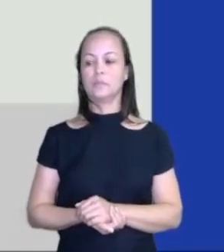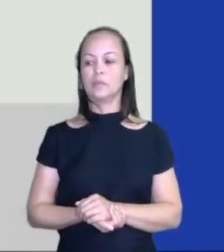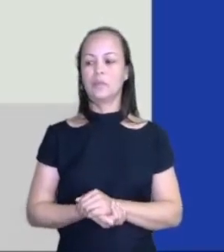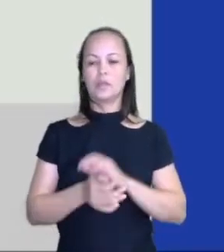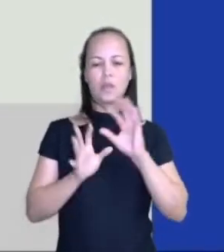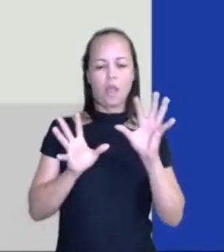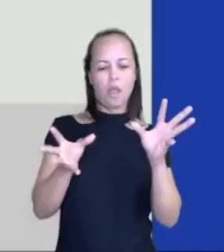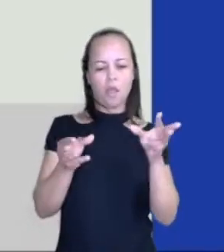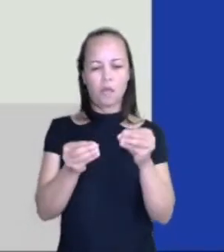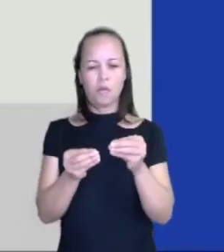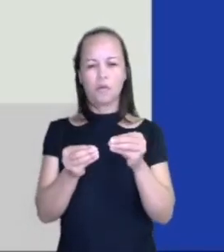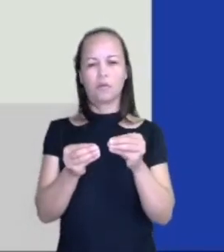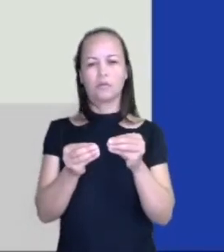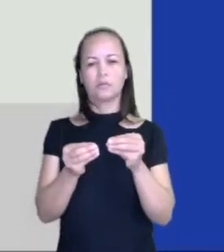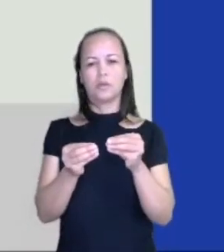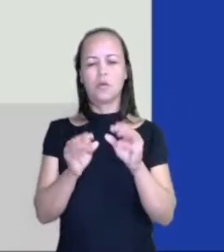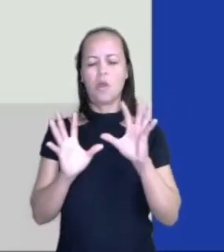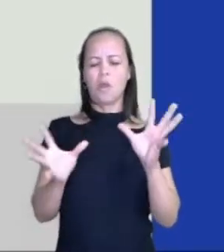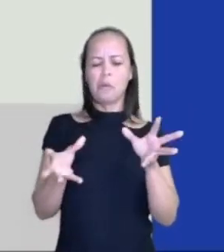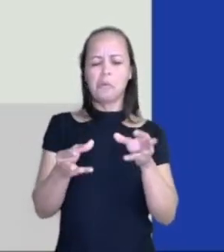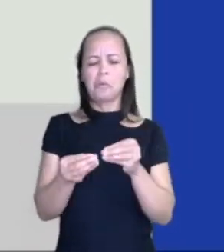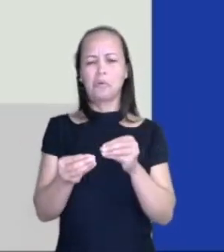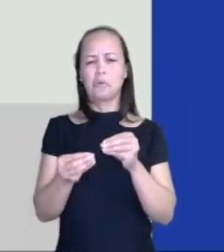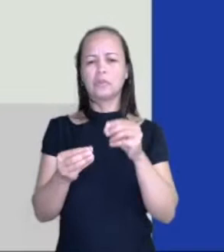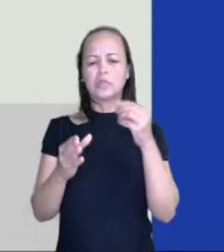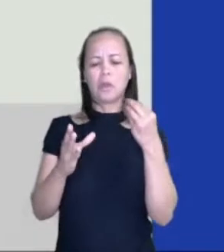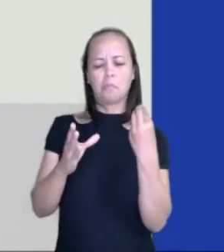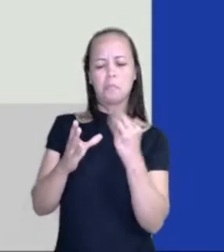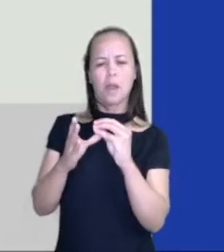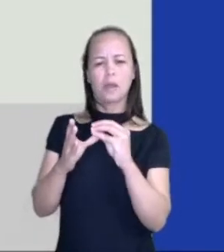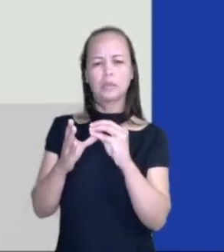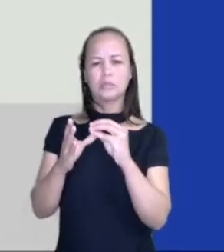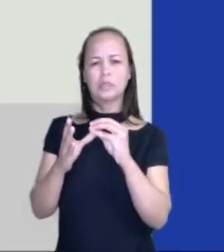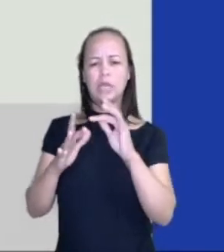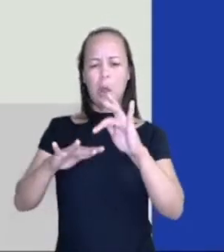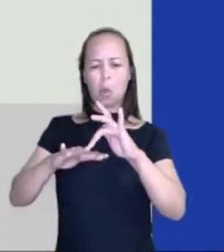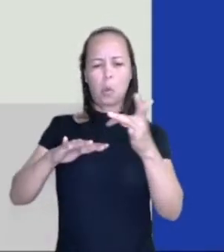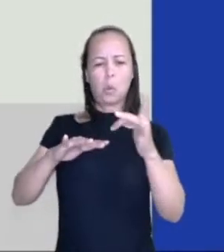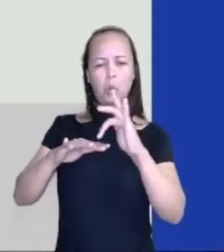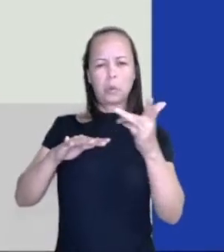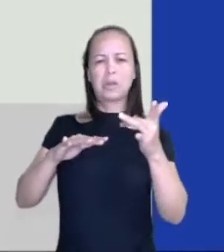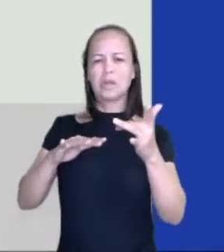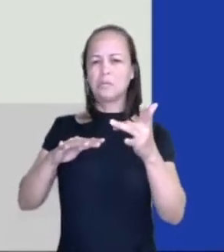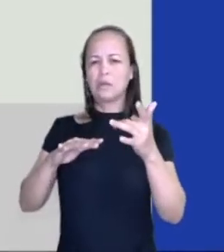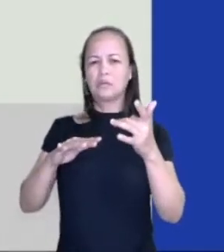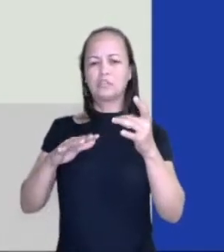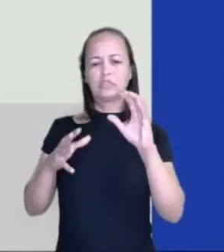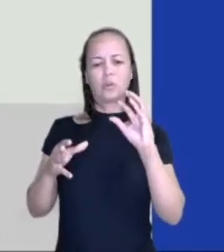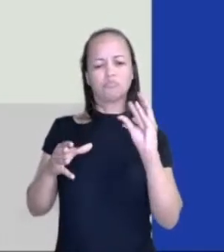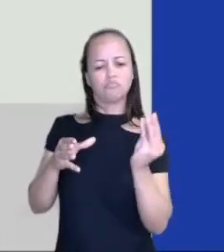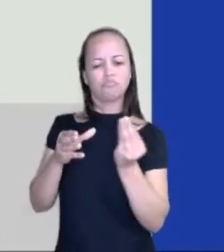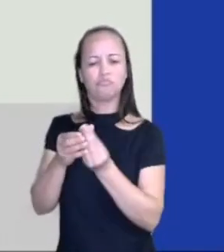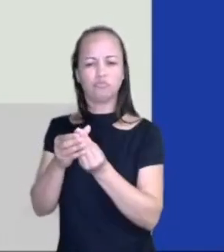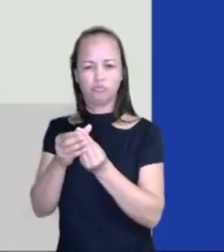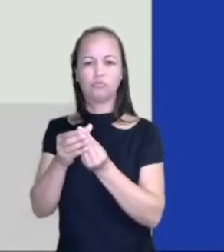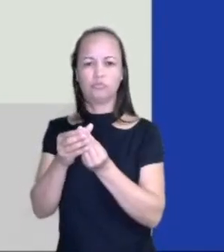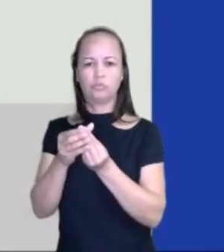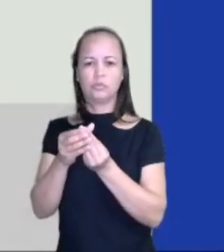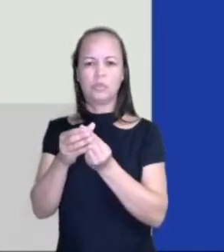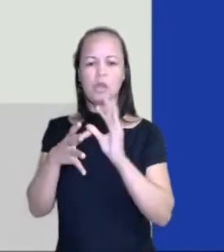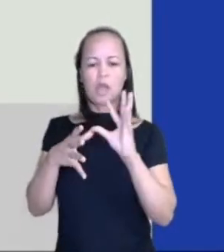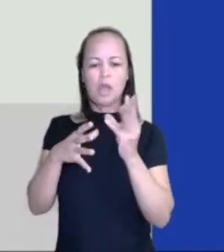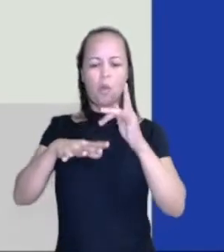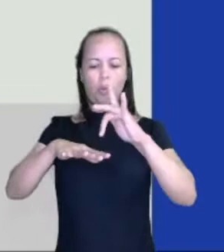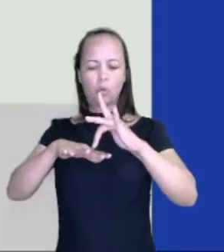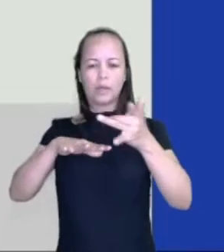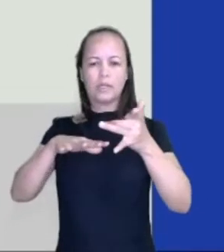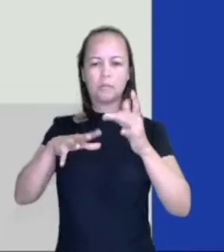Conclusão. Coloquei a conclusão e não coloquei o clímax, porque eles estão dentro do mesmo contexto. Podemos